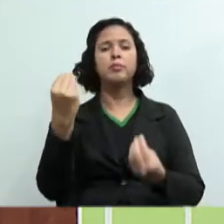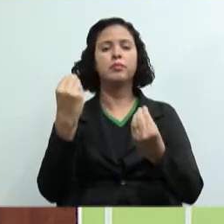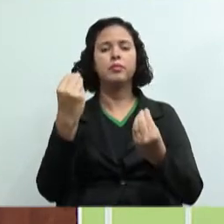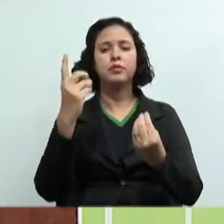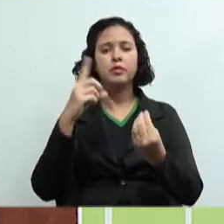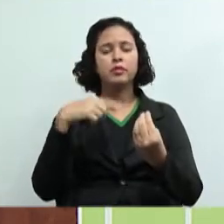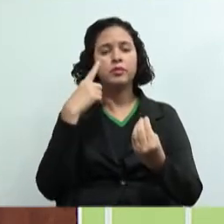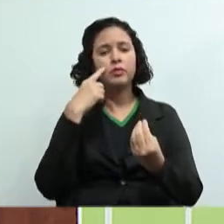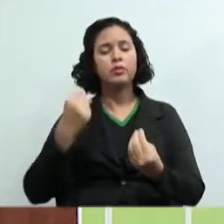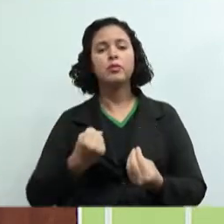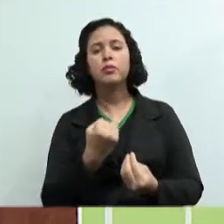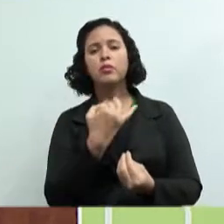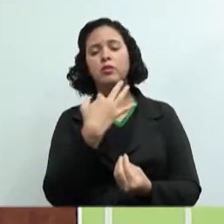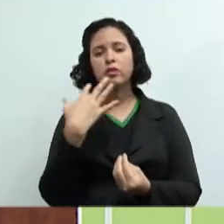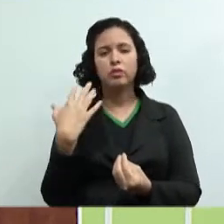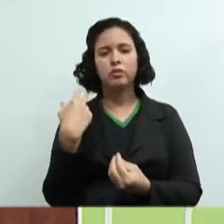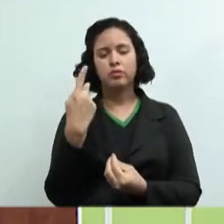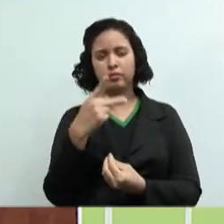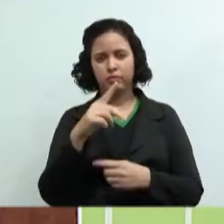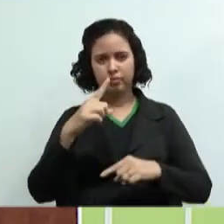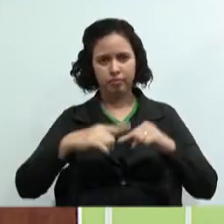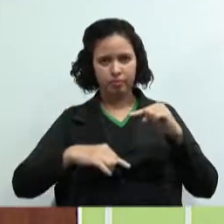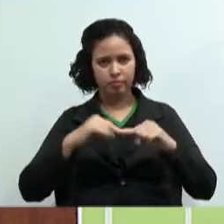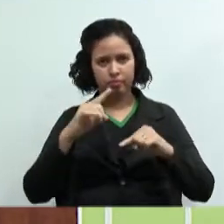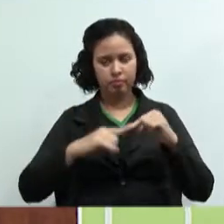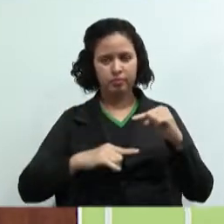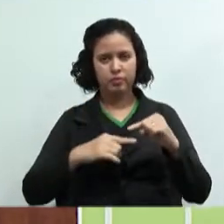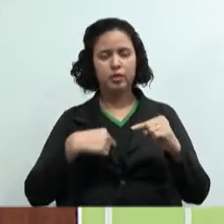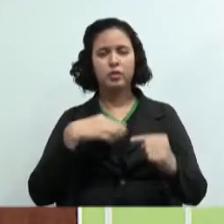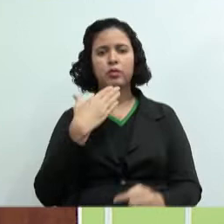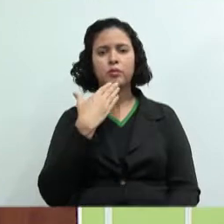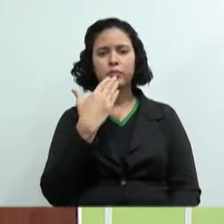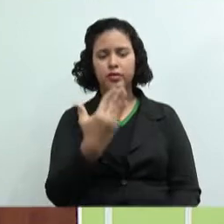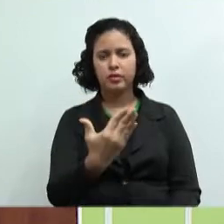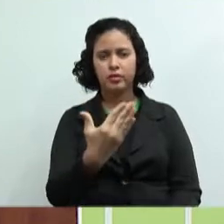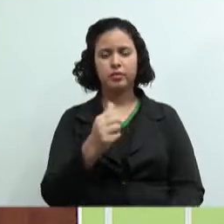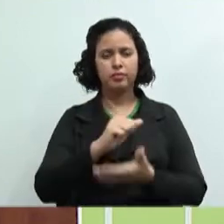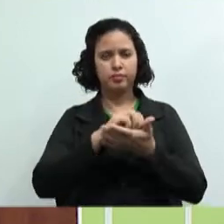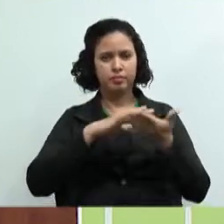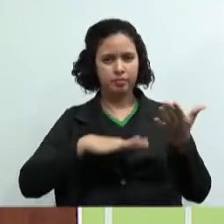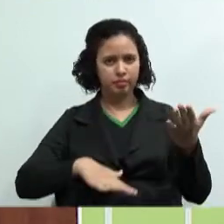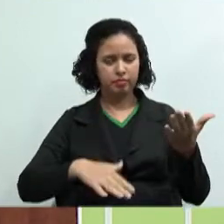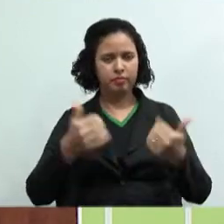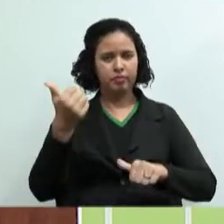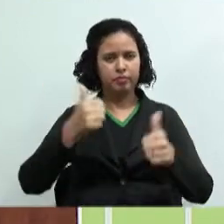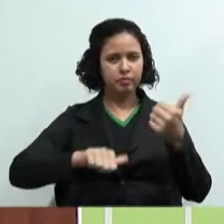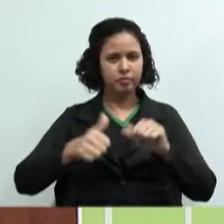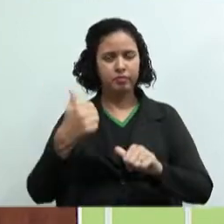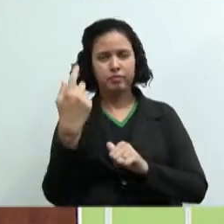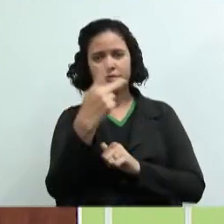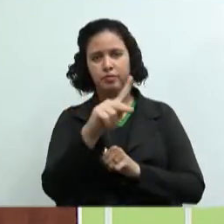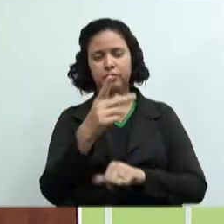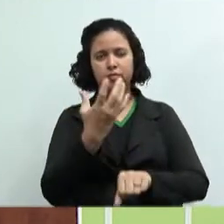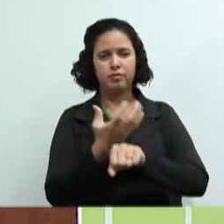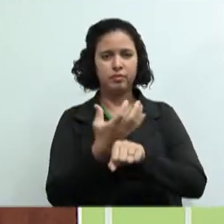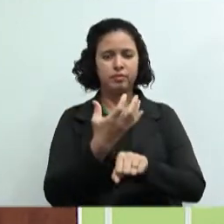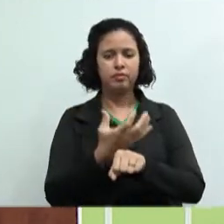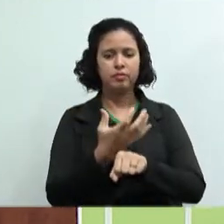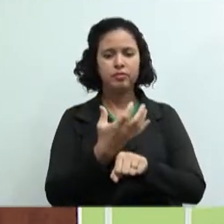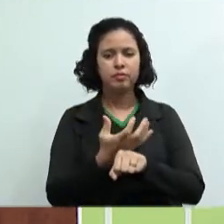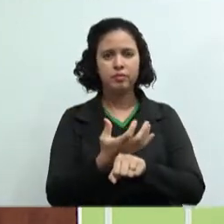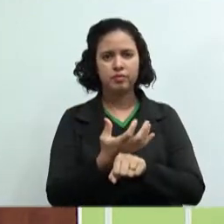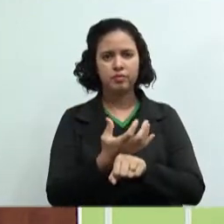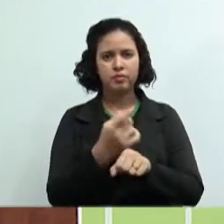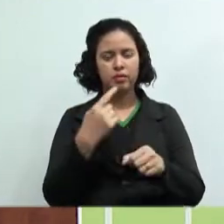do seu produto, da sua cooperativa. Então o que eu pedi lá no trabalho de vocês, avaliativo, da disciplina, para